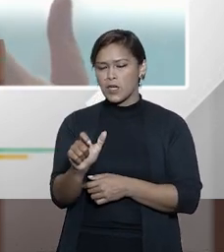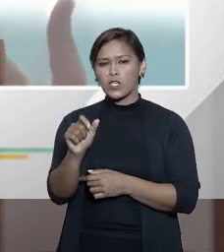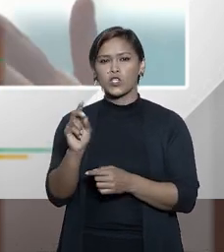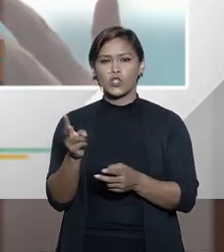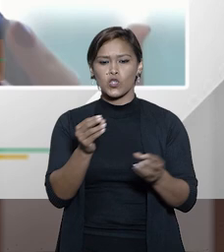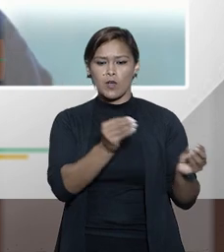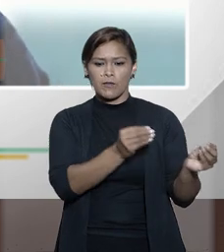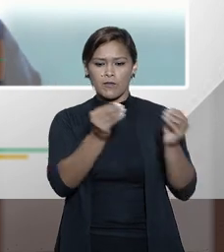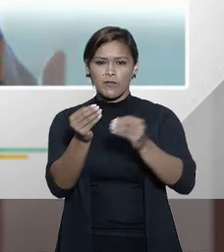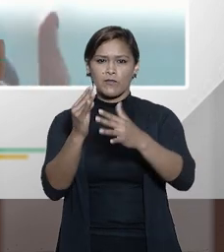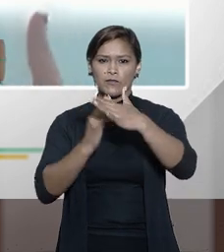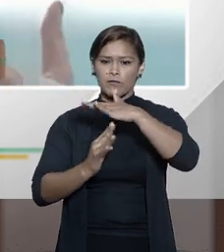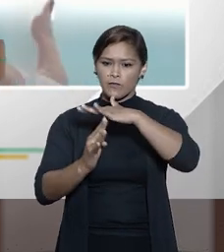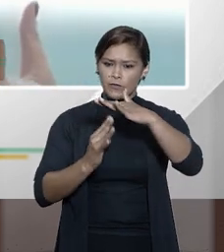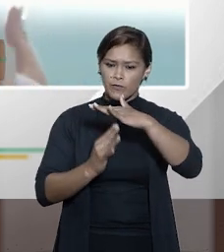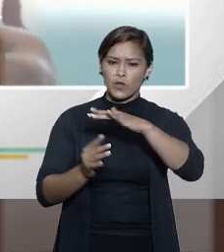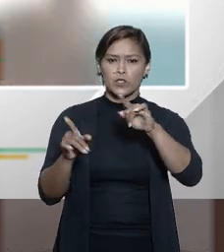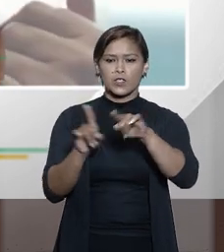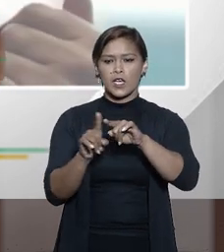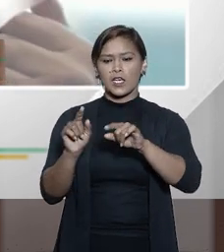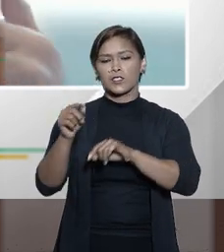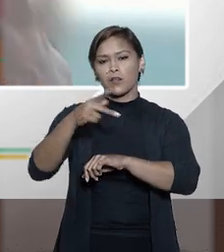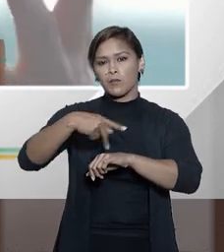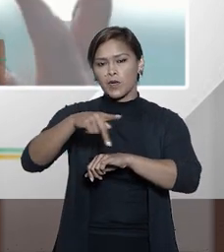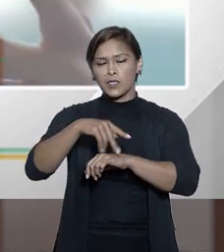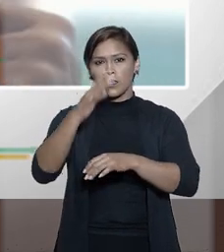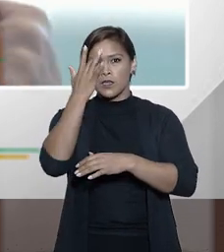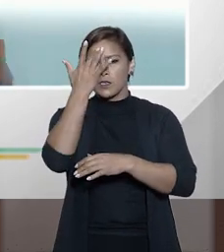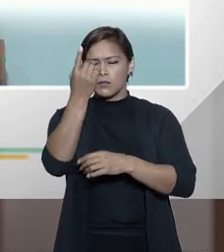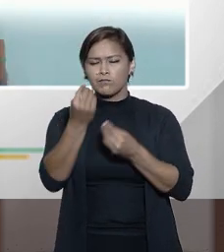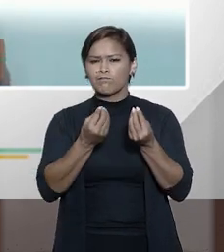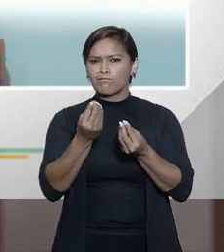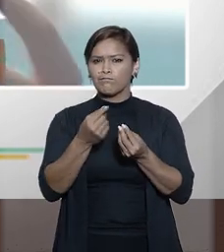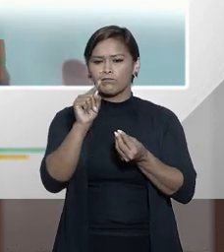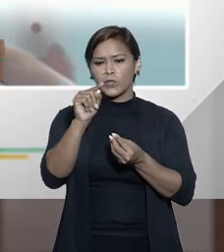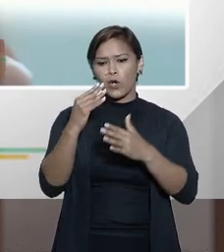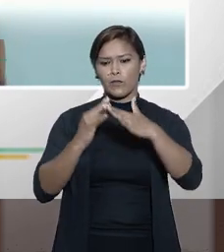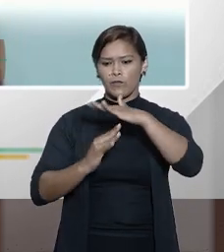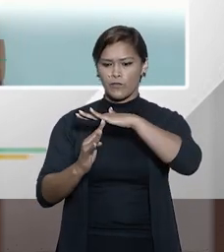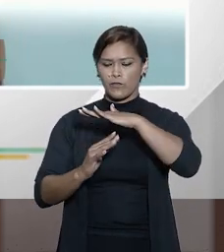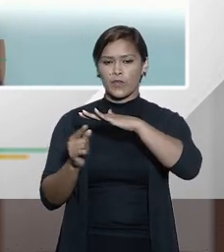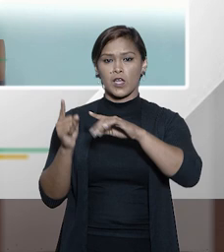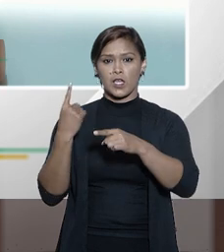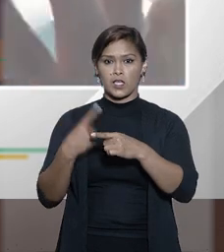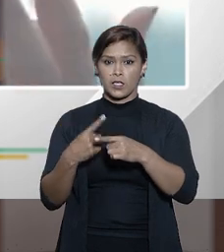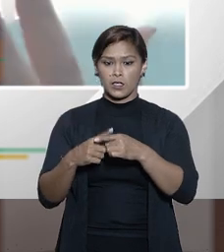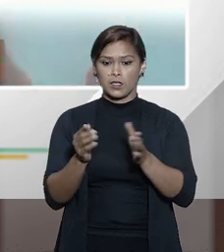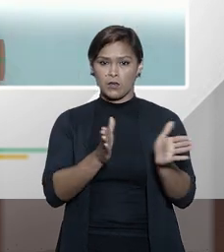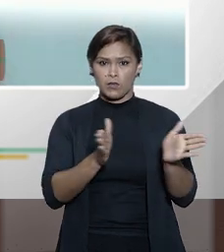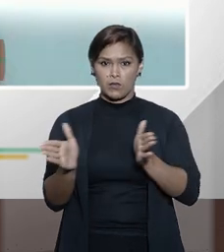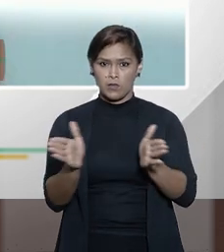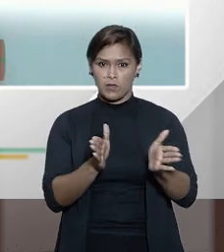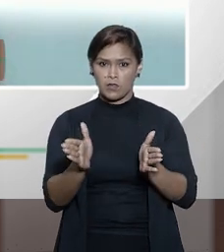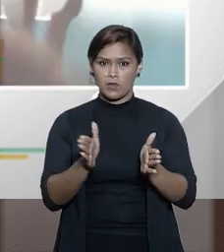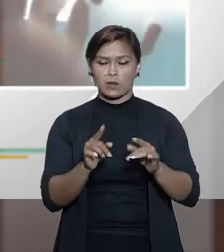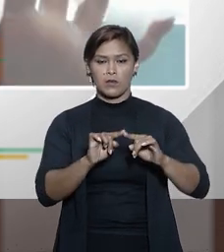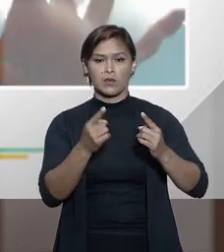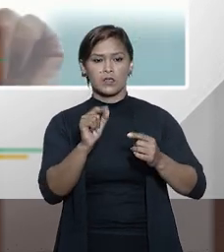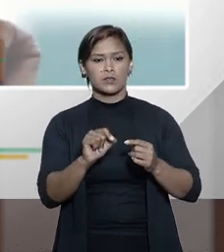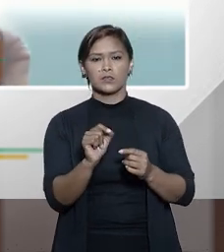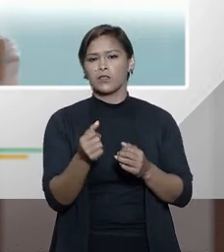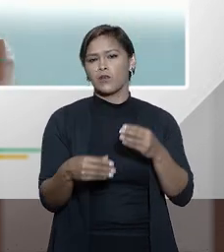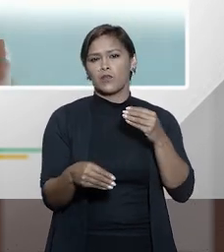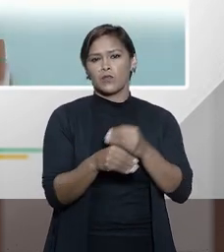vai ser deportado ou extraditado, aí você já pensa, bom, a deportação é um ato unilateral, então